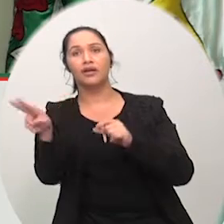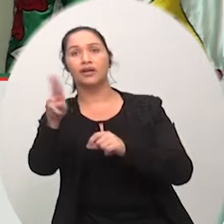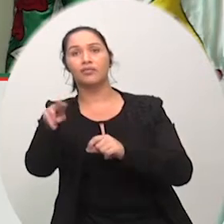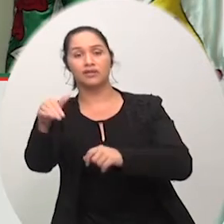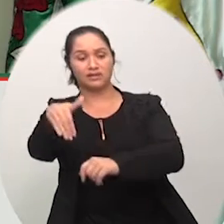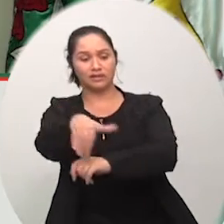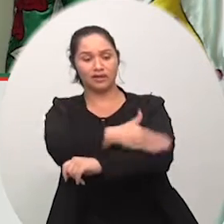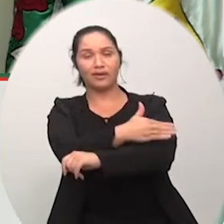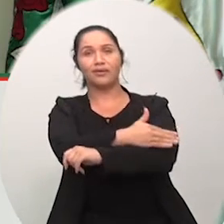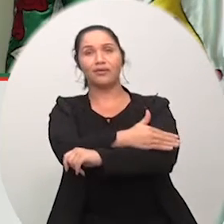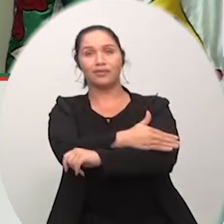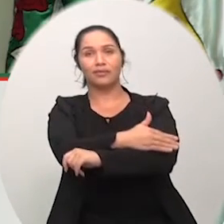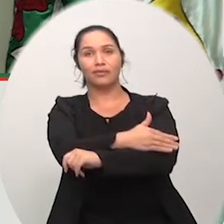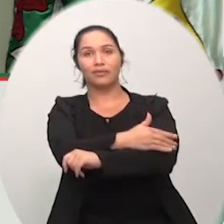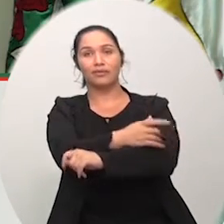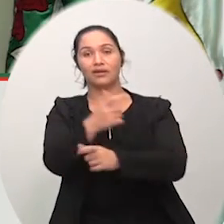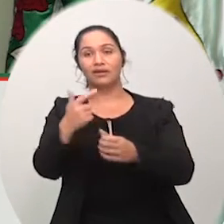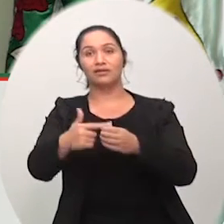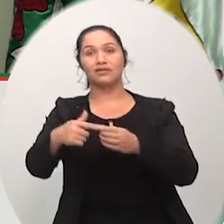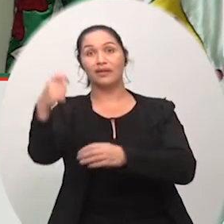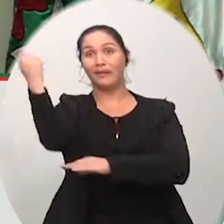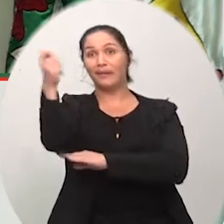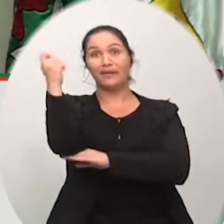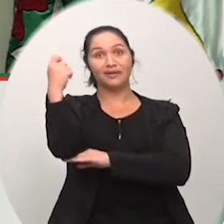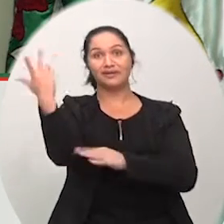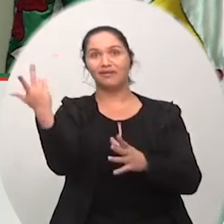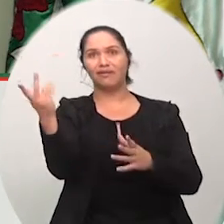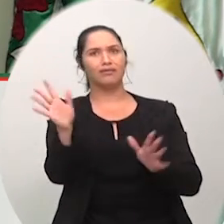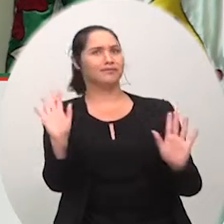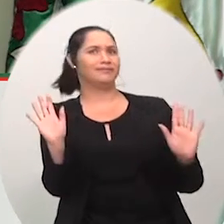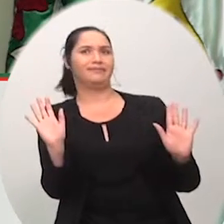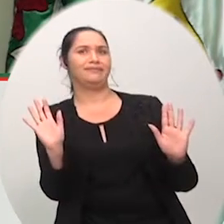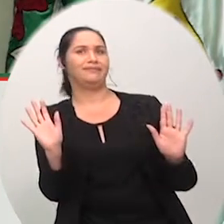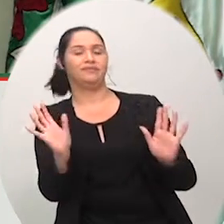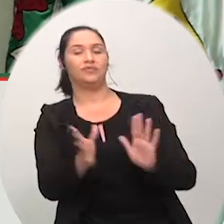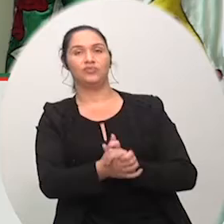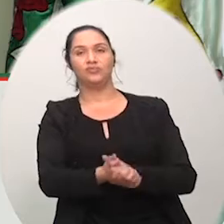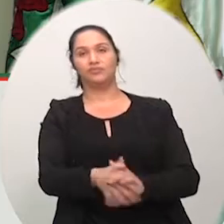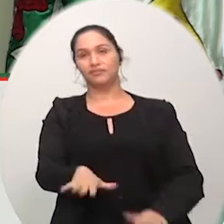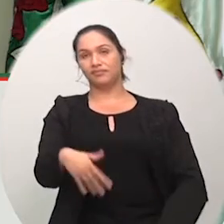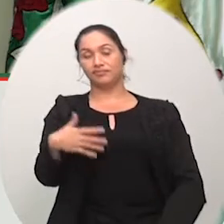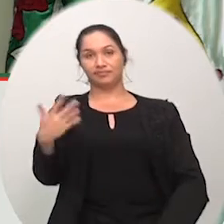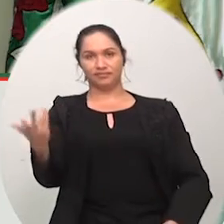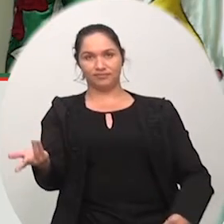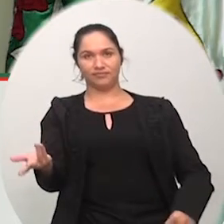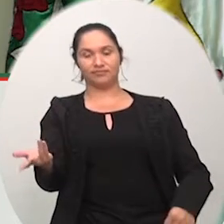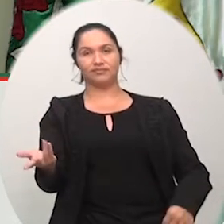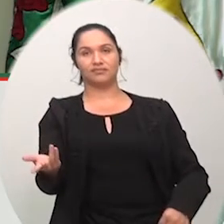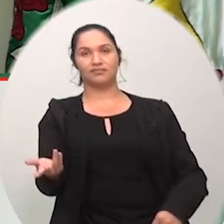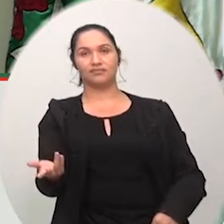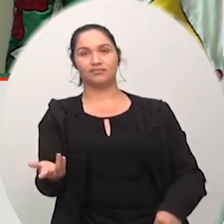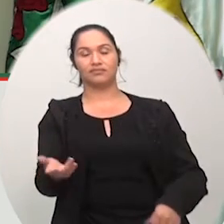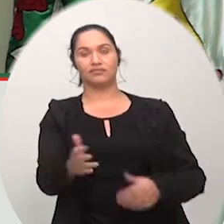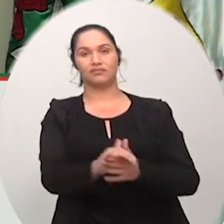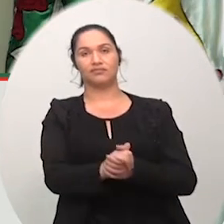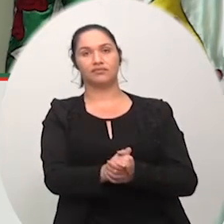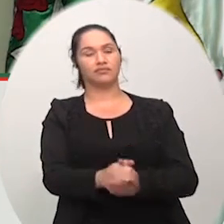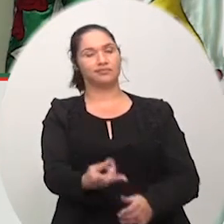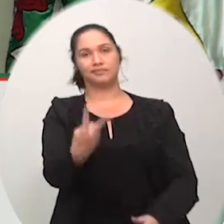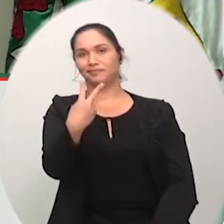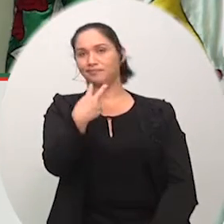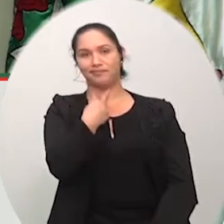quer dizer em nenhum momento Santa Catarina ia ser beneficiada ou seja é um descalabro